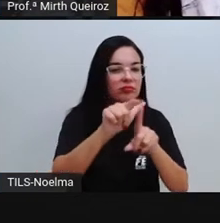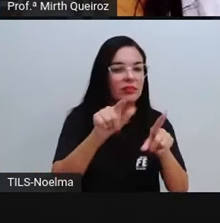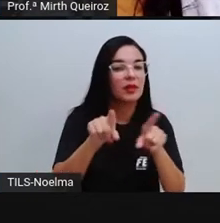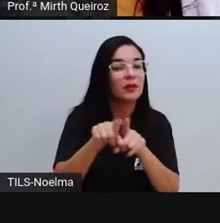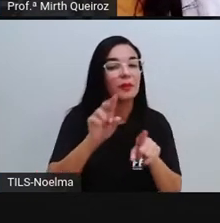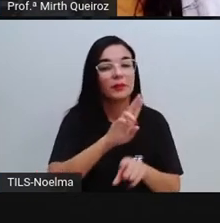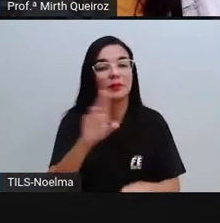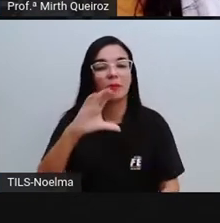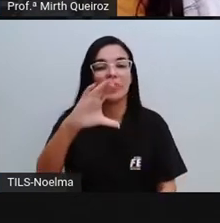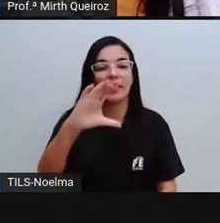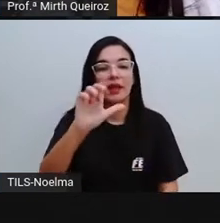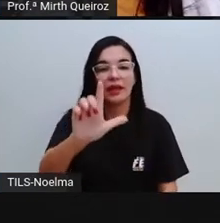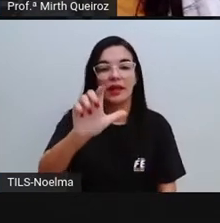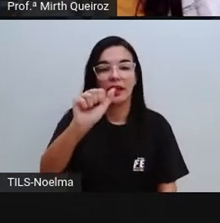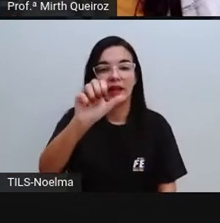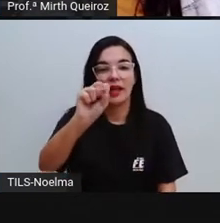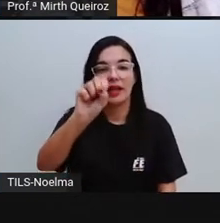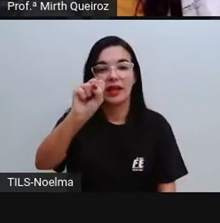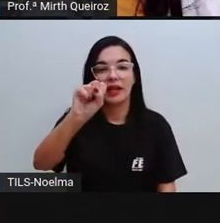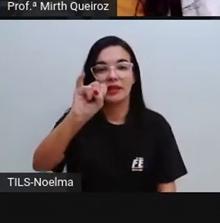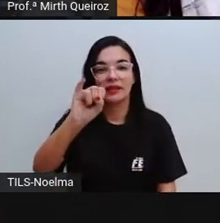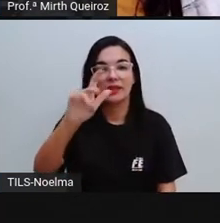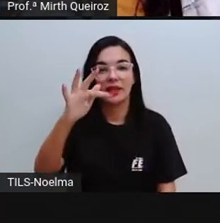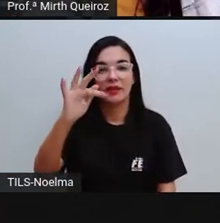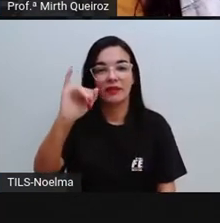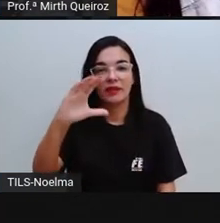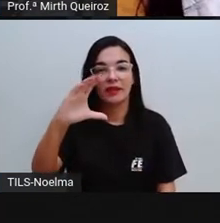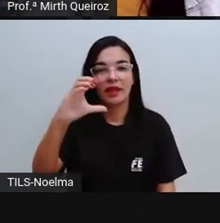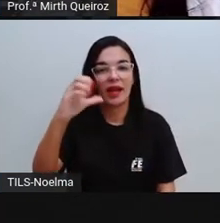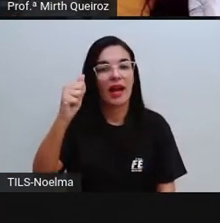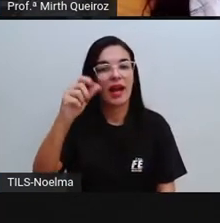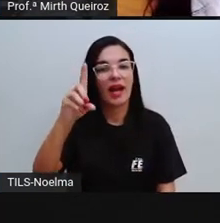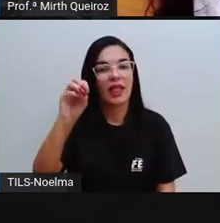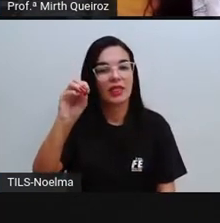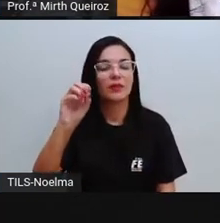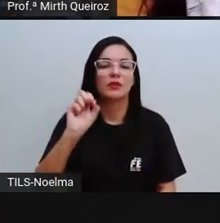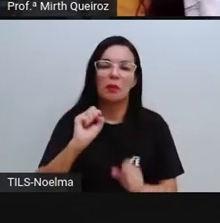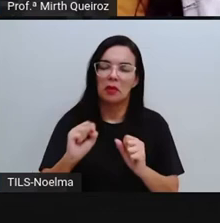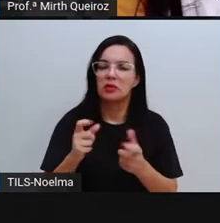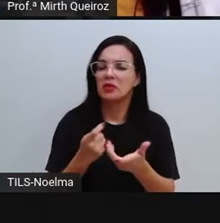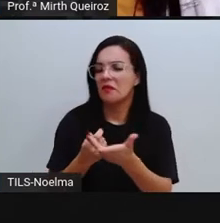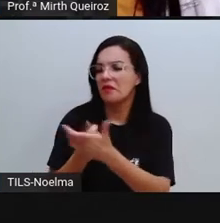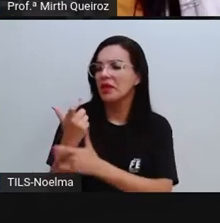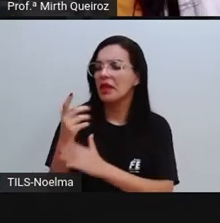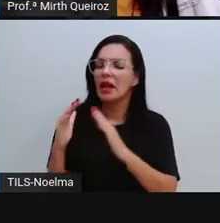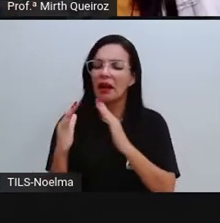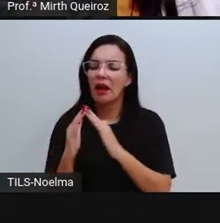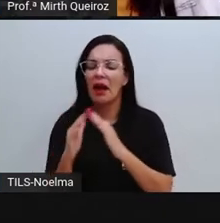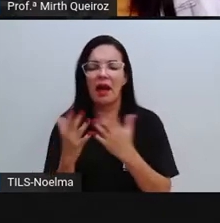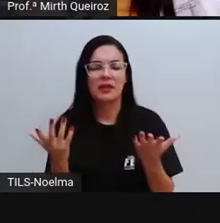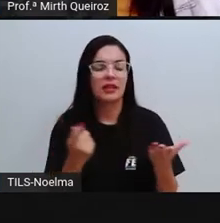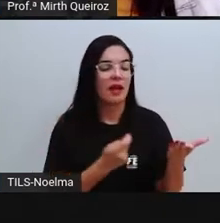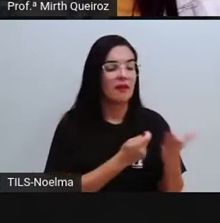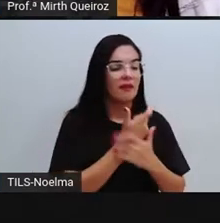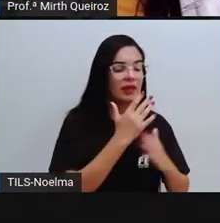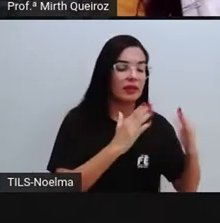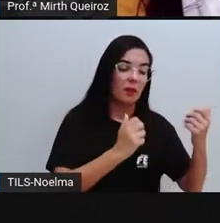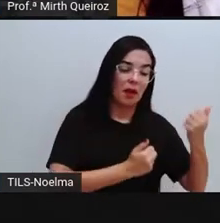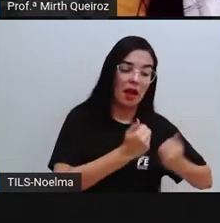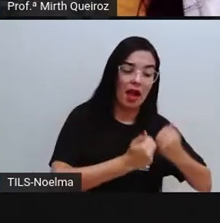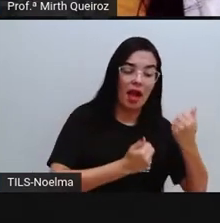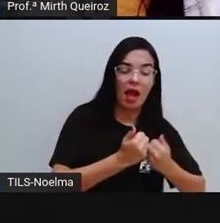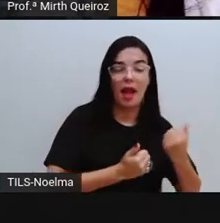Esses anúncios onde pode se colocar, por exemplo, a venda de uma casa, né? A venda de um carro.